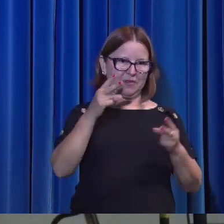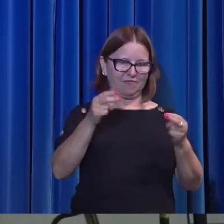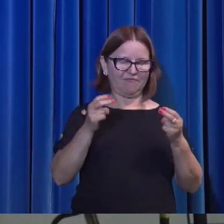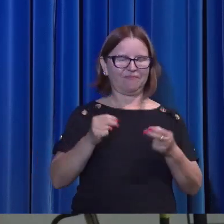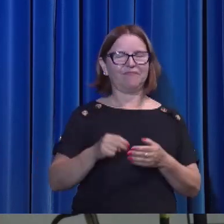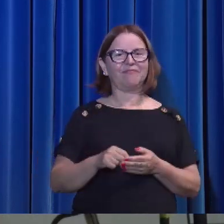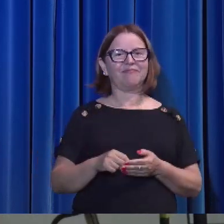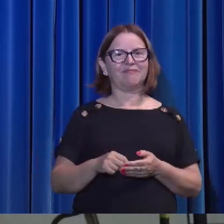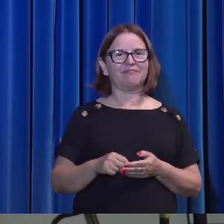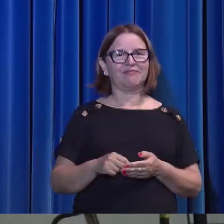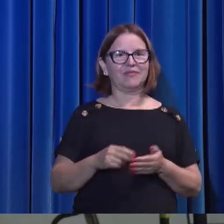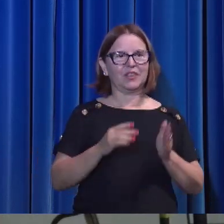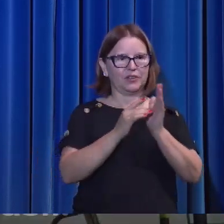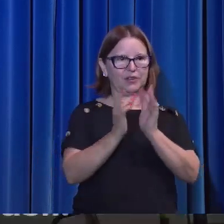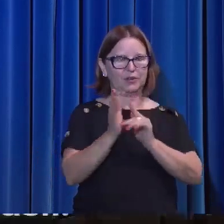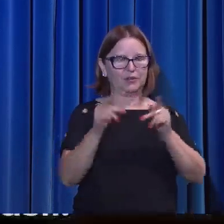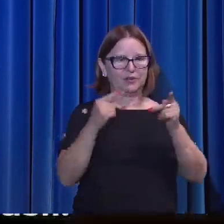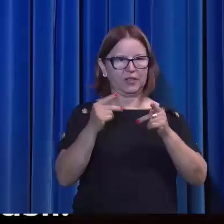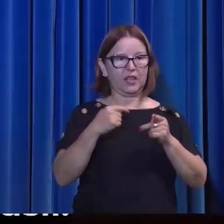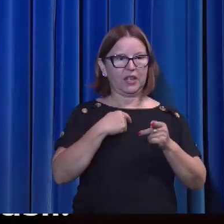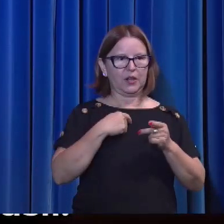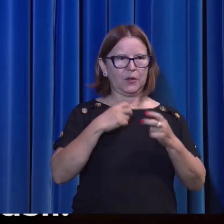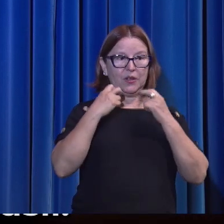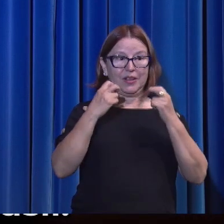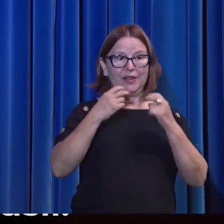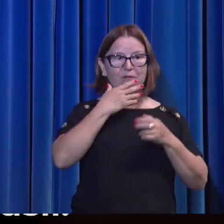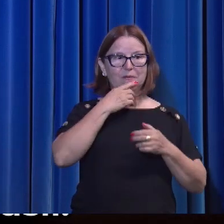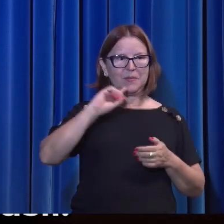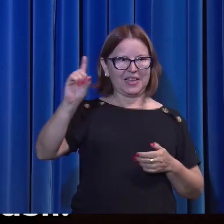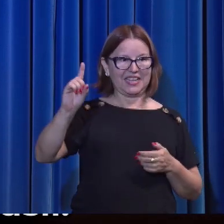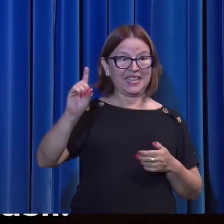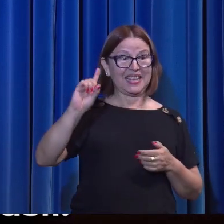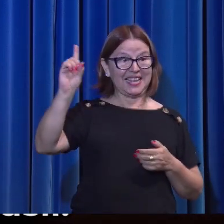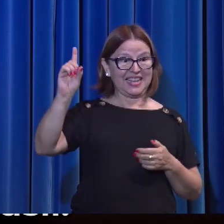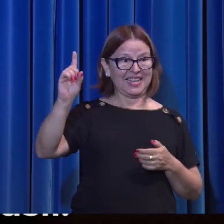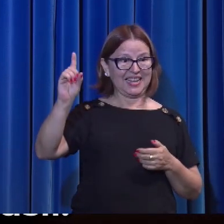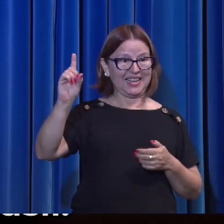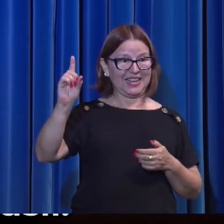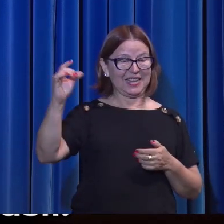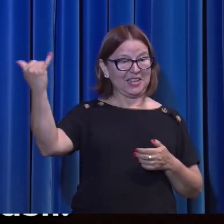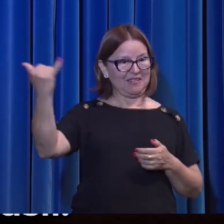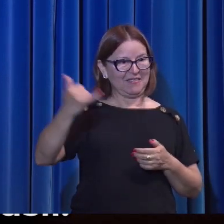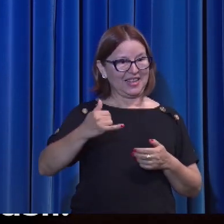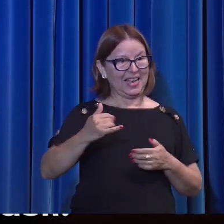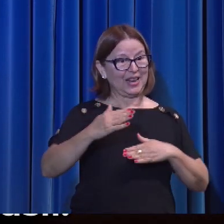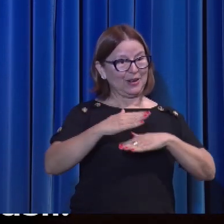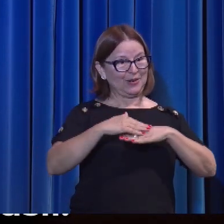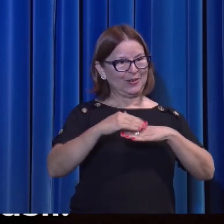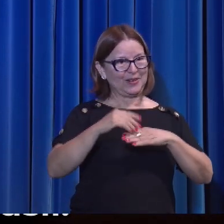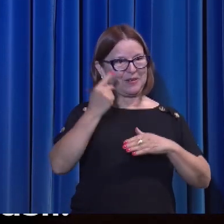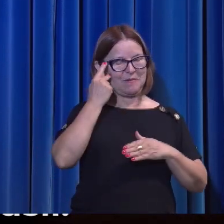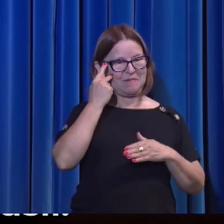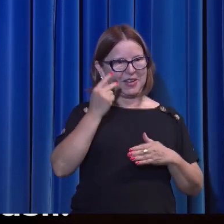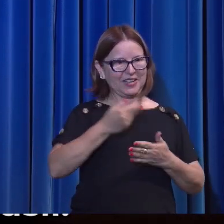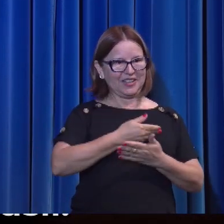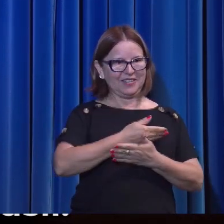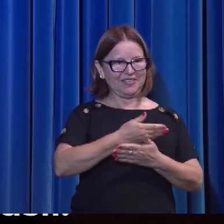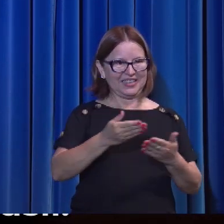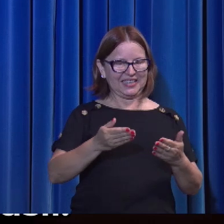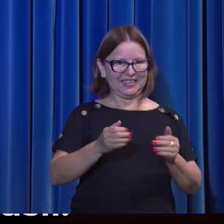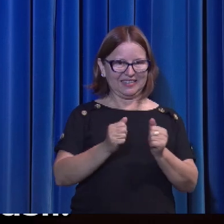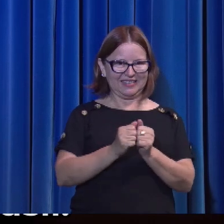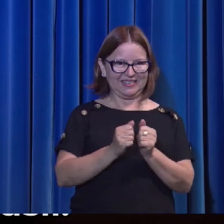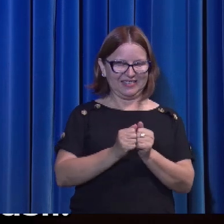E eu rogarei ao Pai, e Ele vos dará outro Consolador, a fim de que esteja para